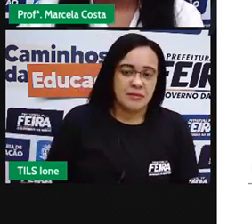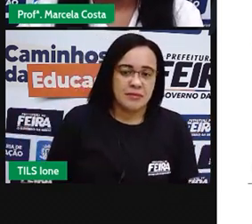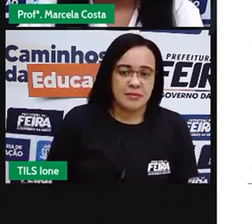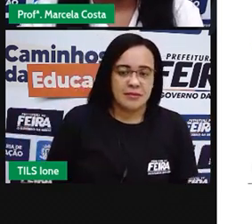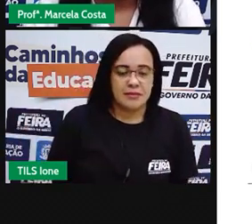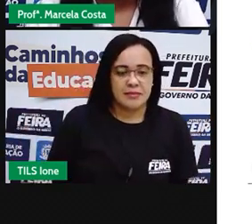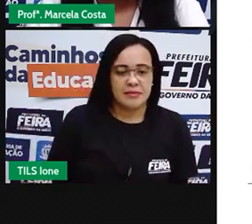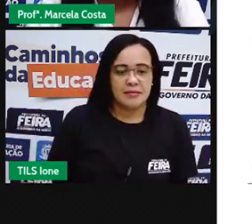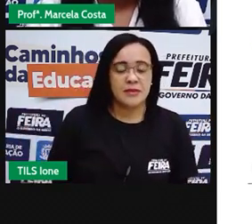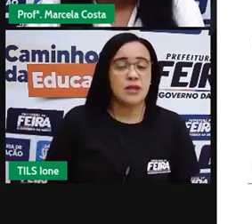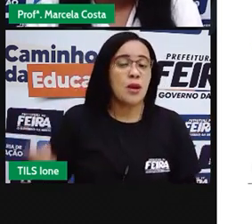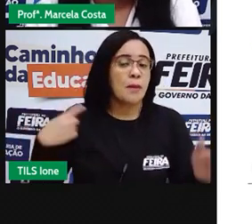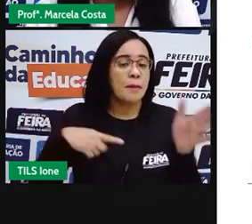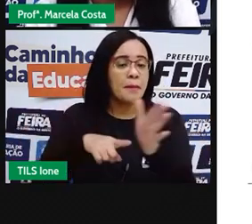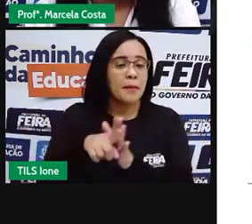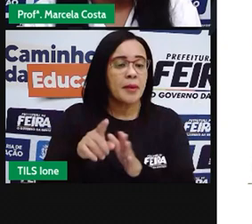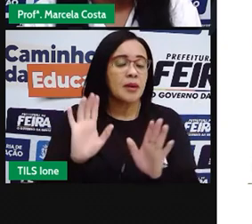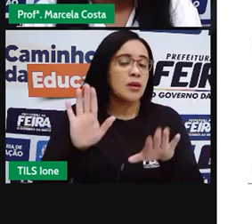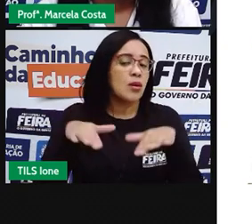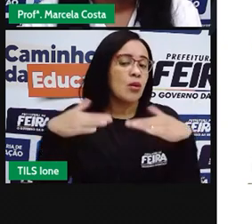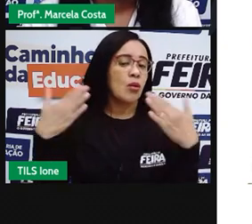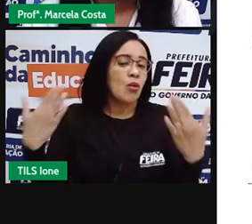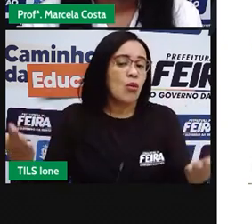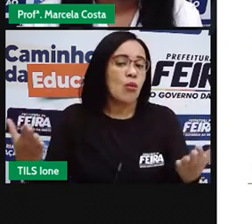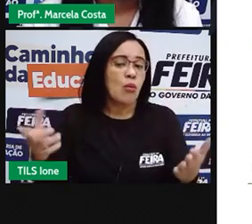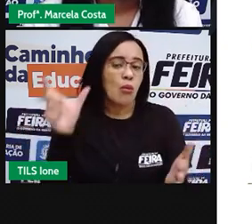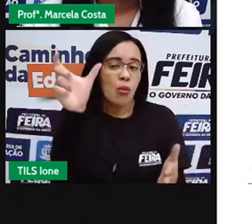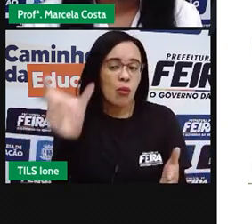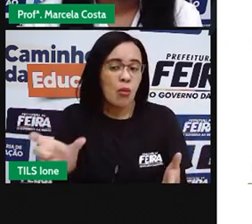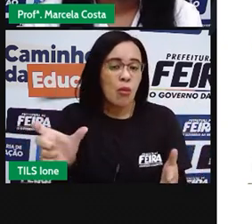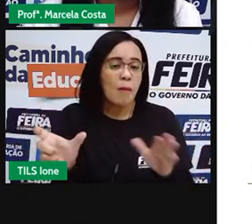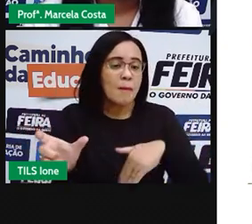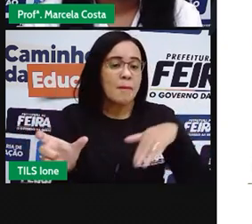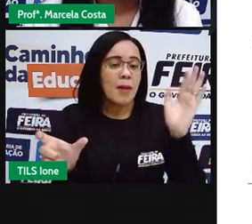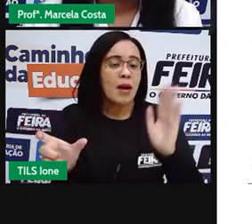Responde aqui para mim, qual é a maior? Qual maior?